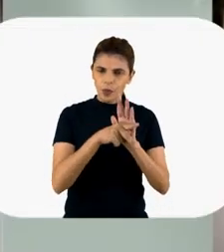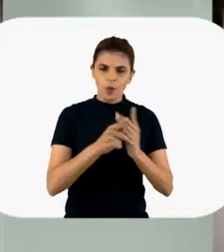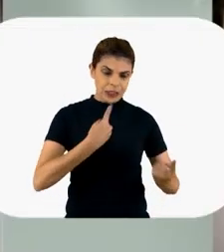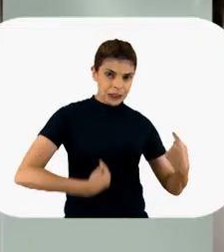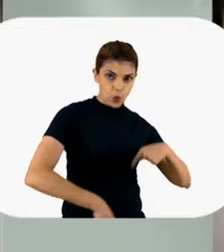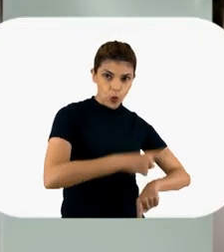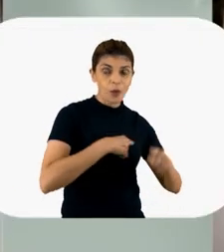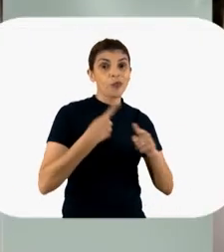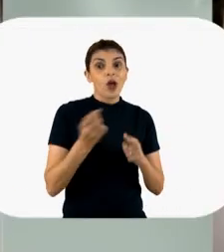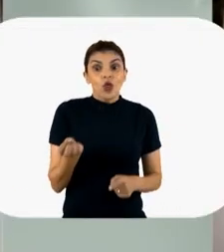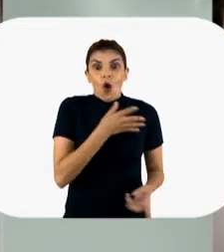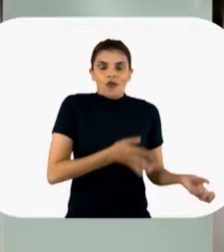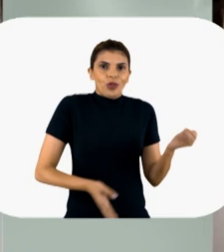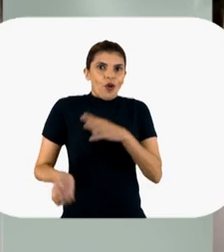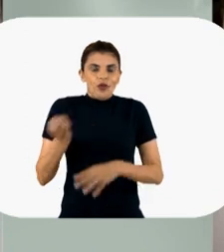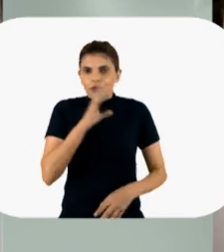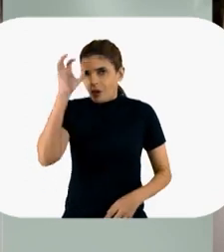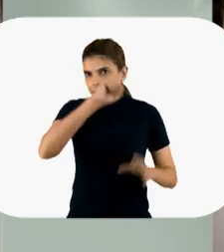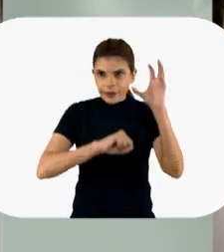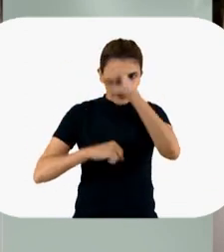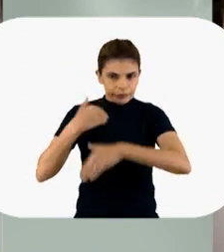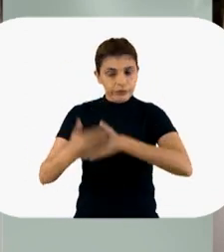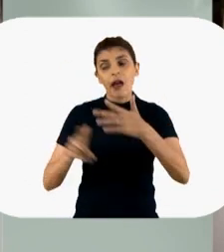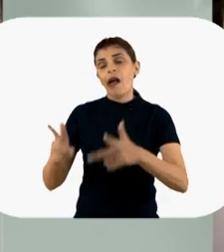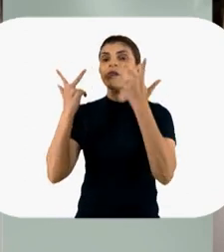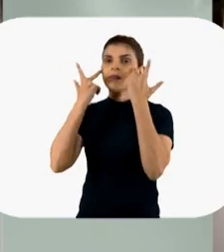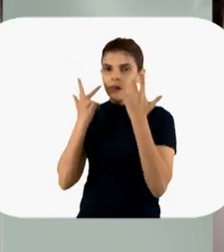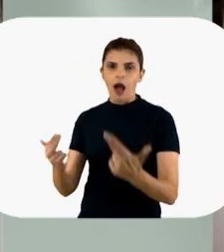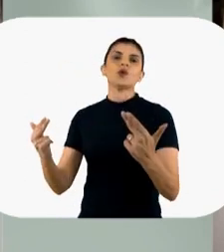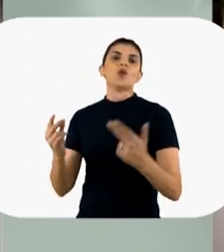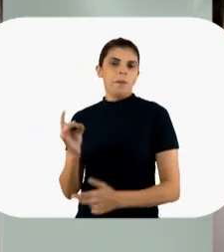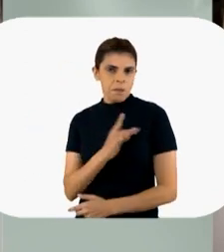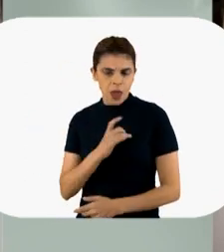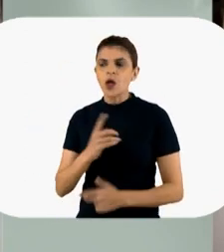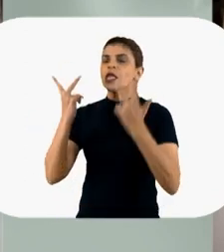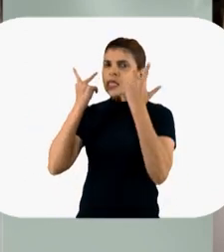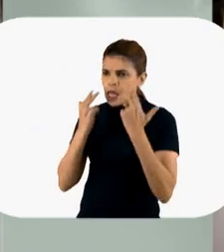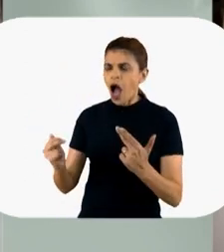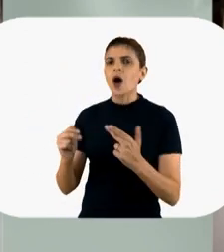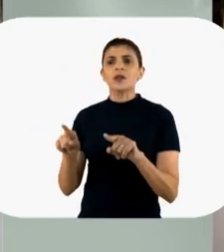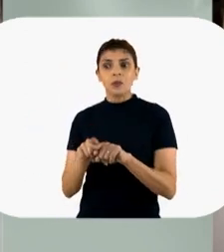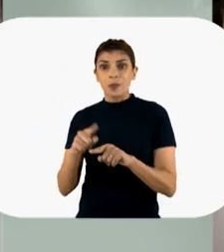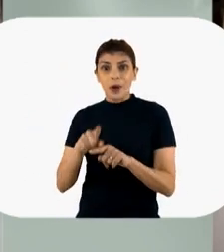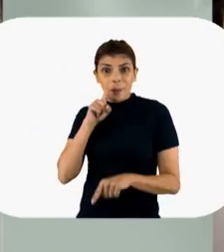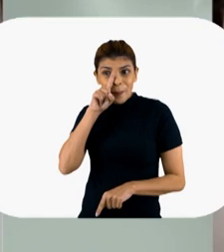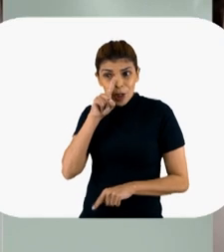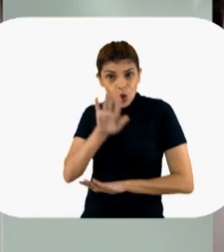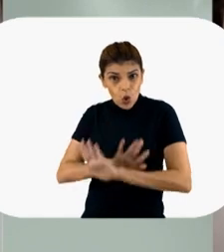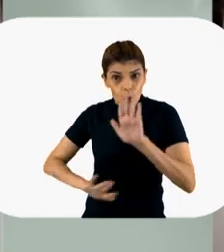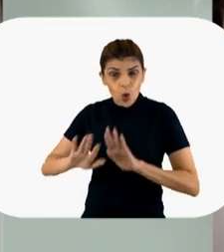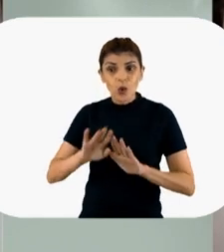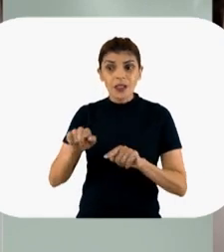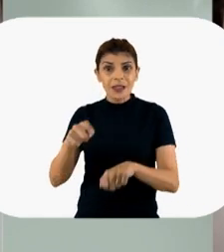sabe exatamente o que está acontecendo ainda. É tudo muito novo, a gente está aprendendo todo dia, né? E é natural, velho. E sabe a hora perigosa de sangrar?